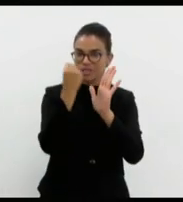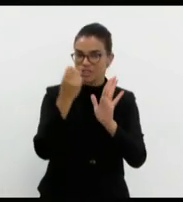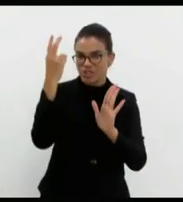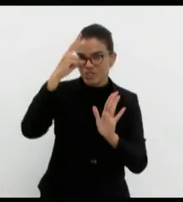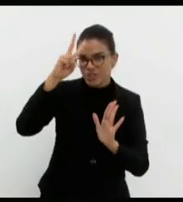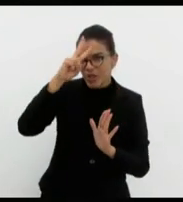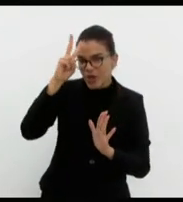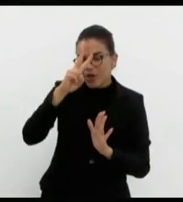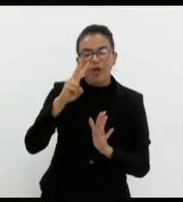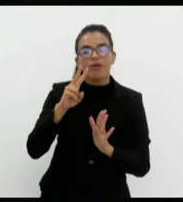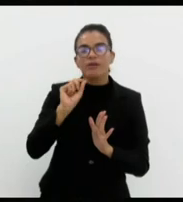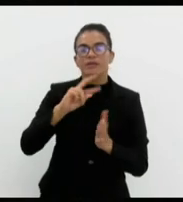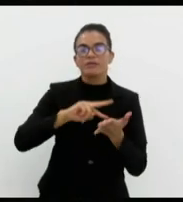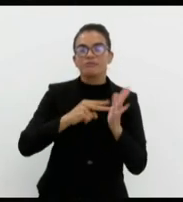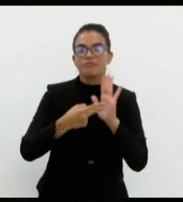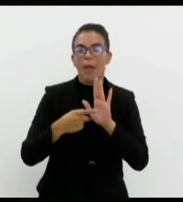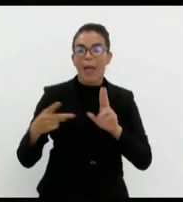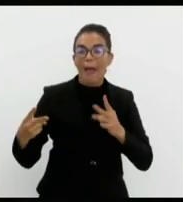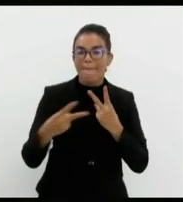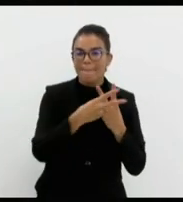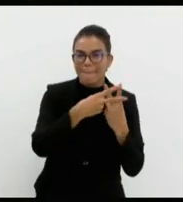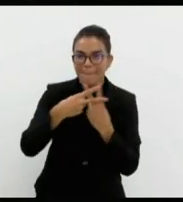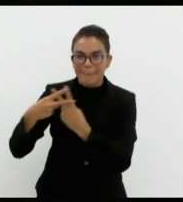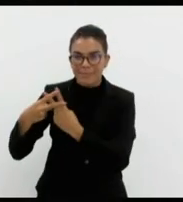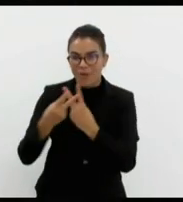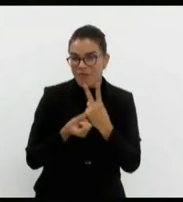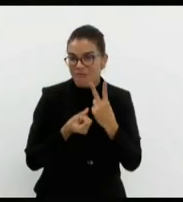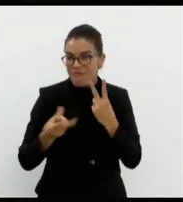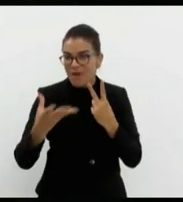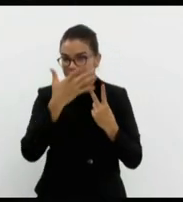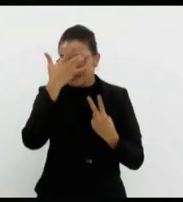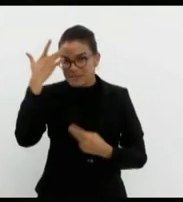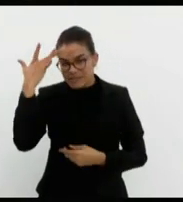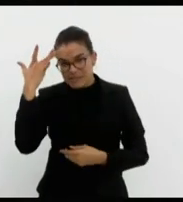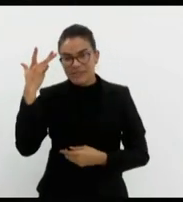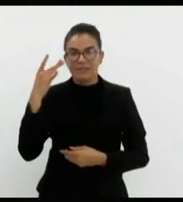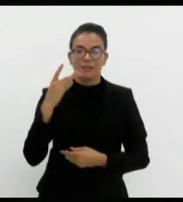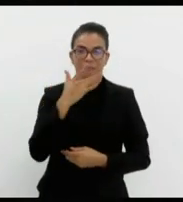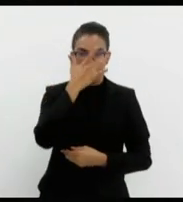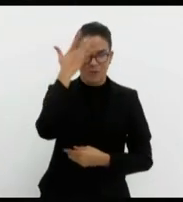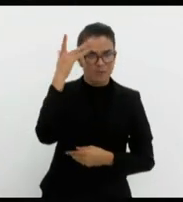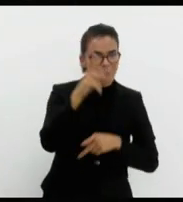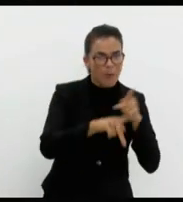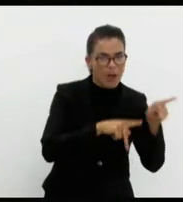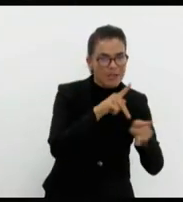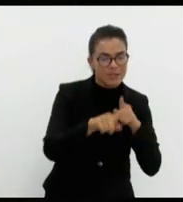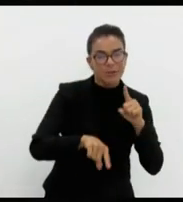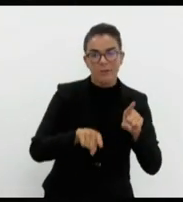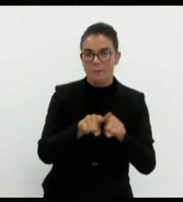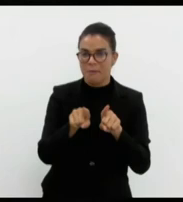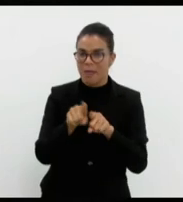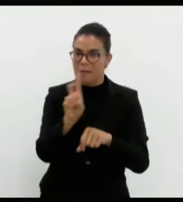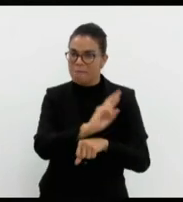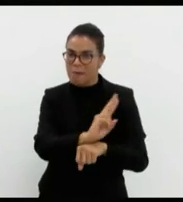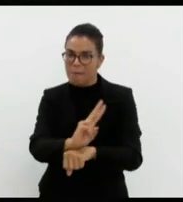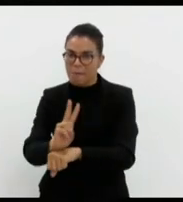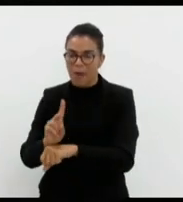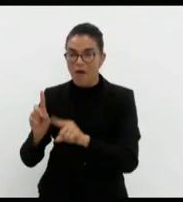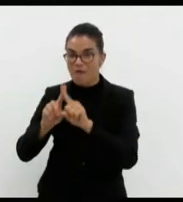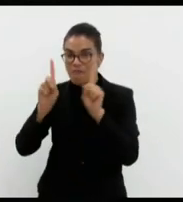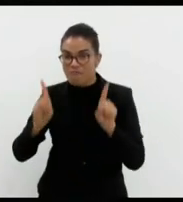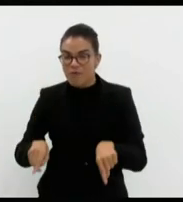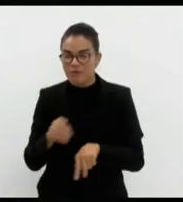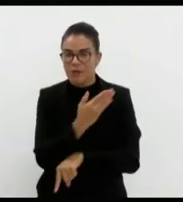levou o indiciamento e a prisão de centenas de pessoas, dentre civis, agentes das forças de segurança, funcionários